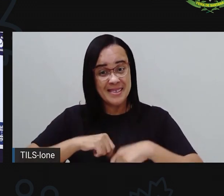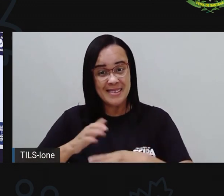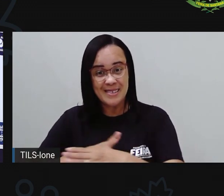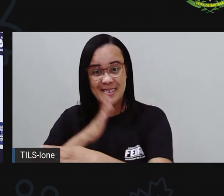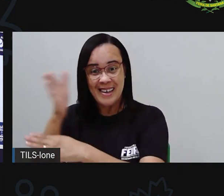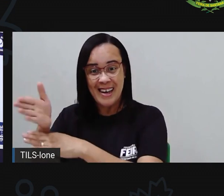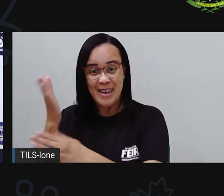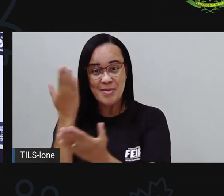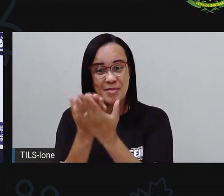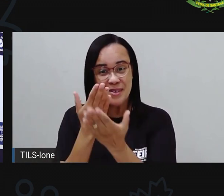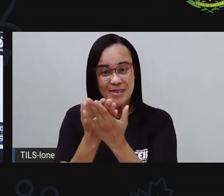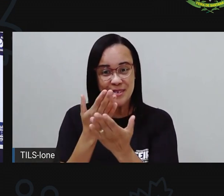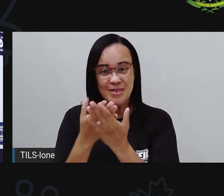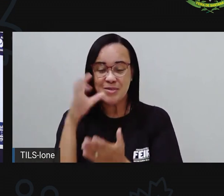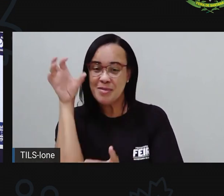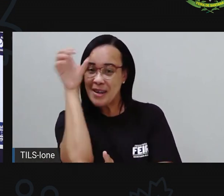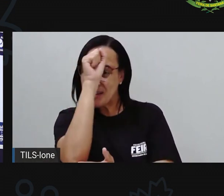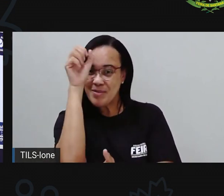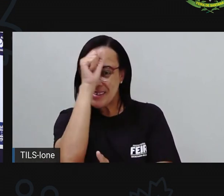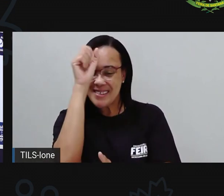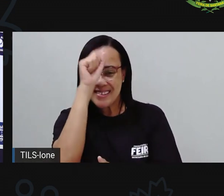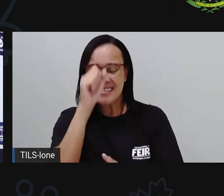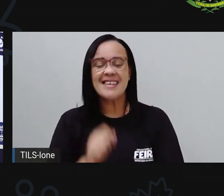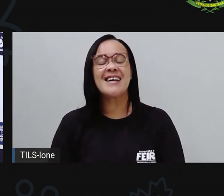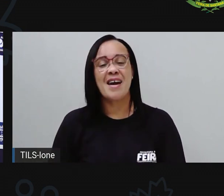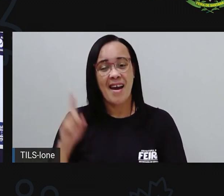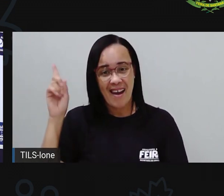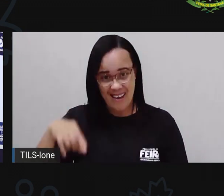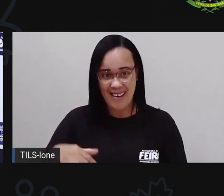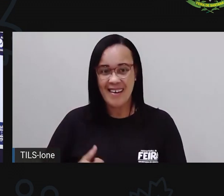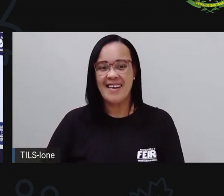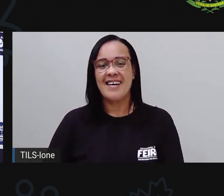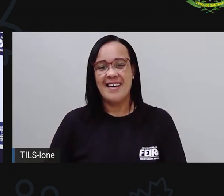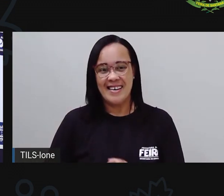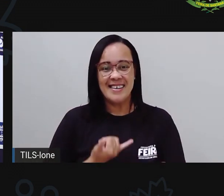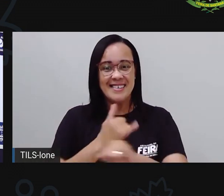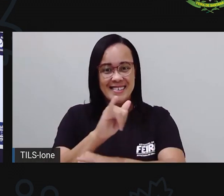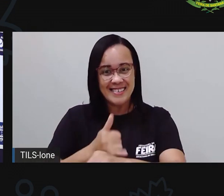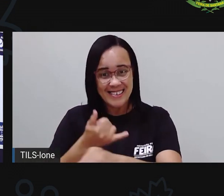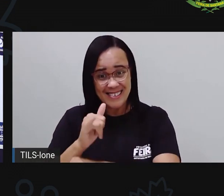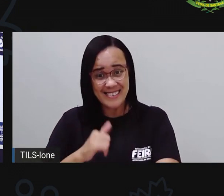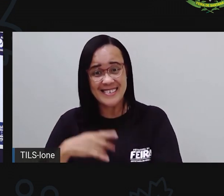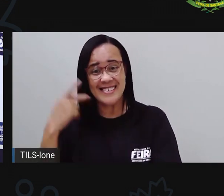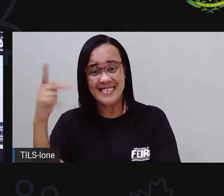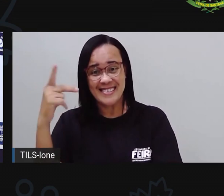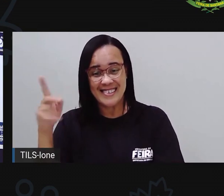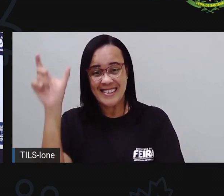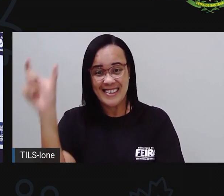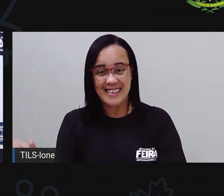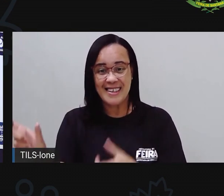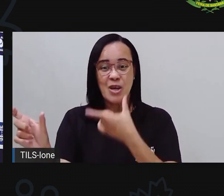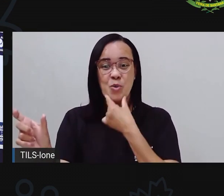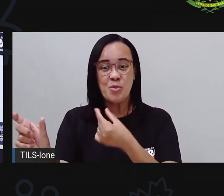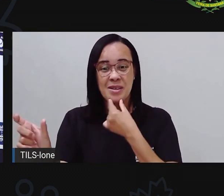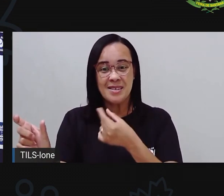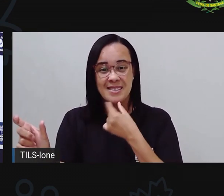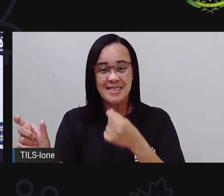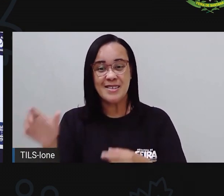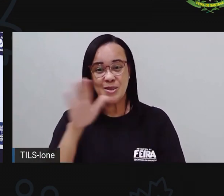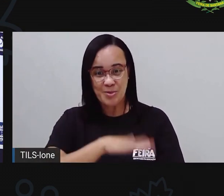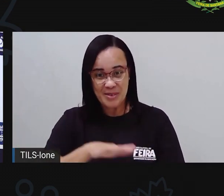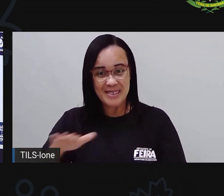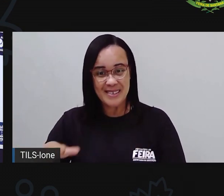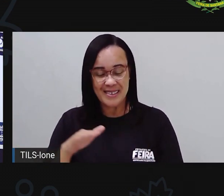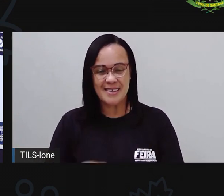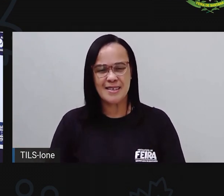as estratégias de Theo, né? As charadas que Theo inventou para o Duende. Vocês